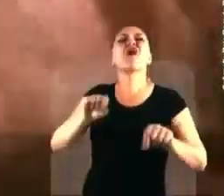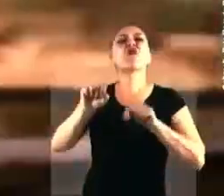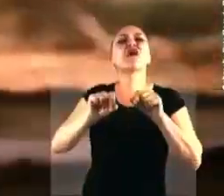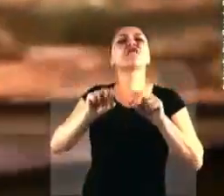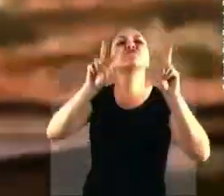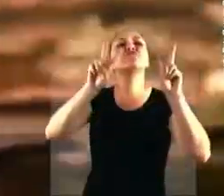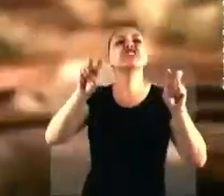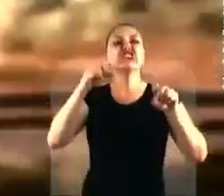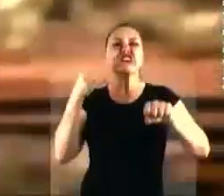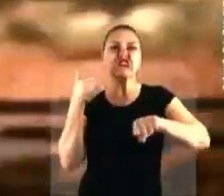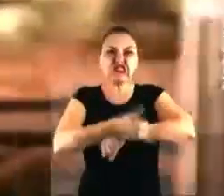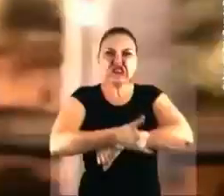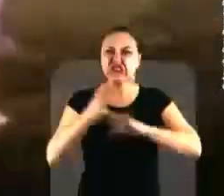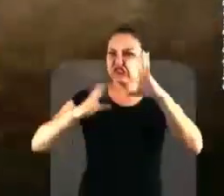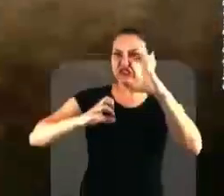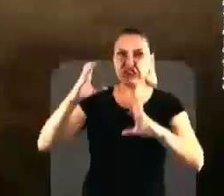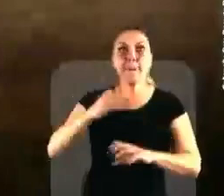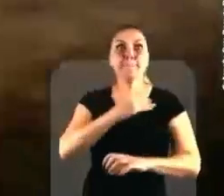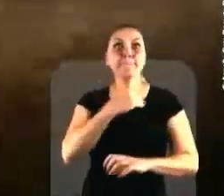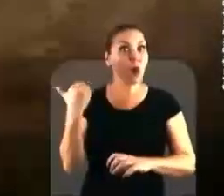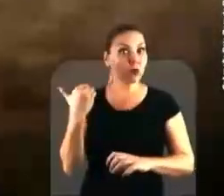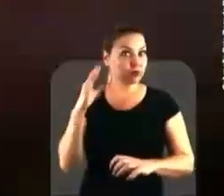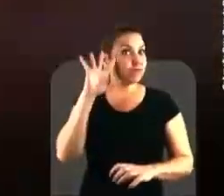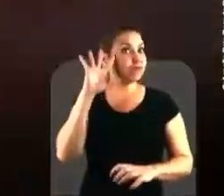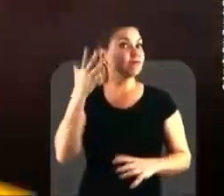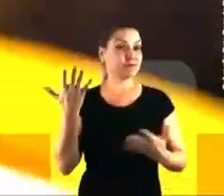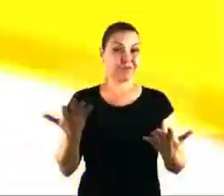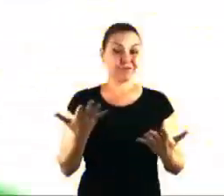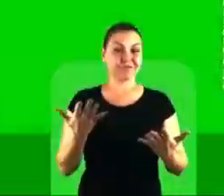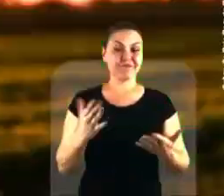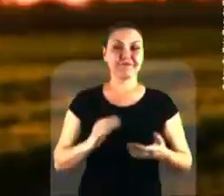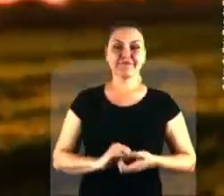terra motivo de invasão, briga e morte.